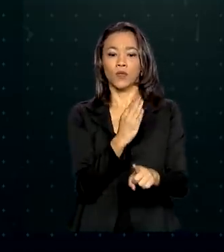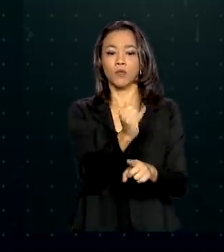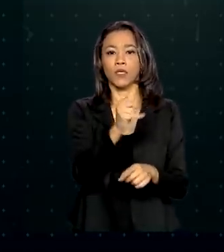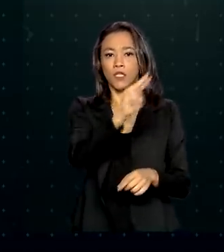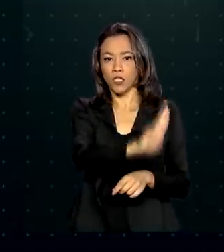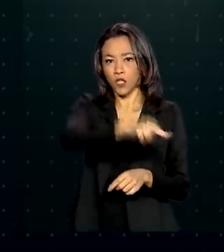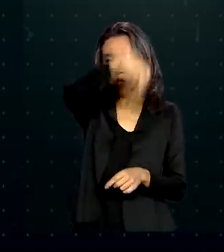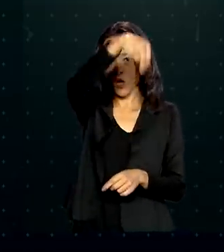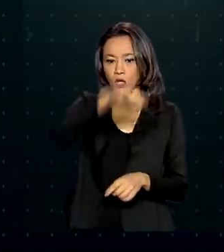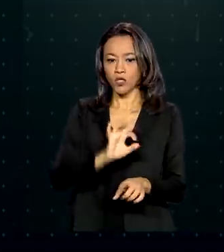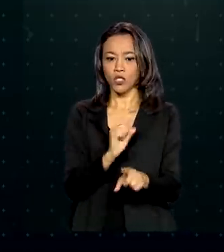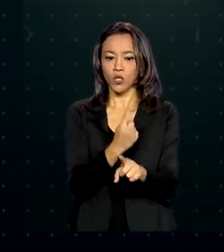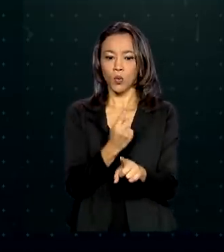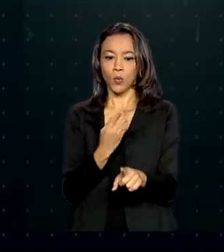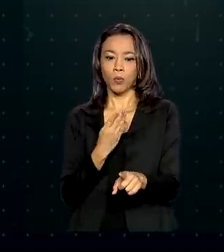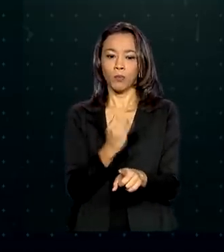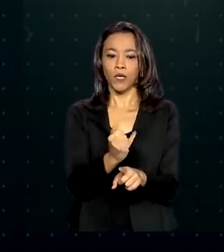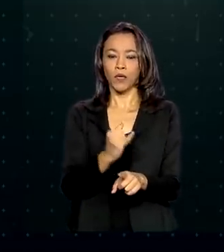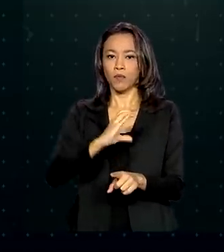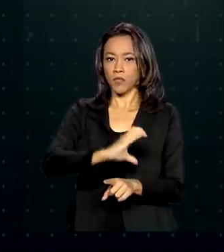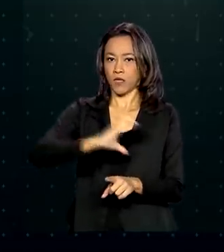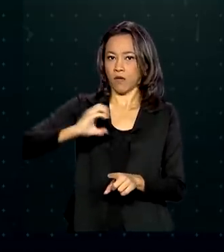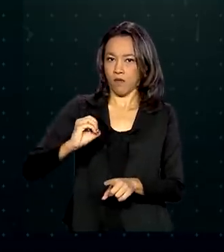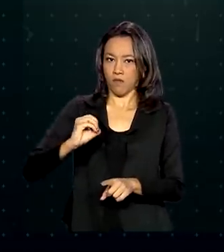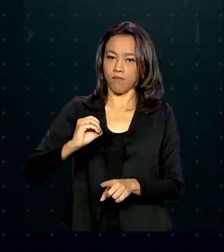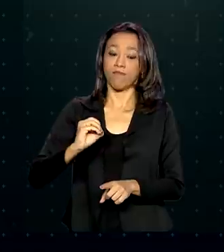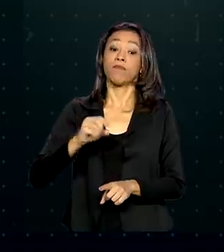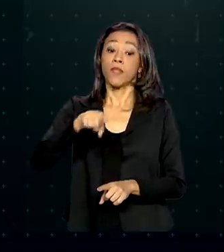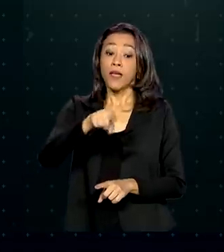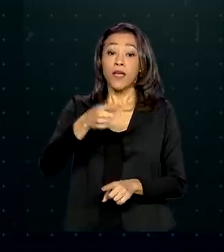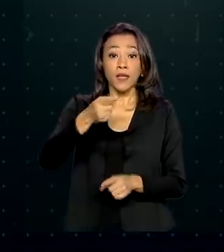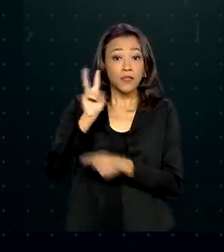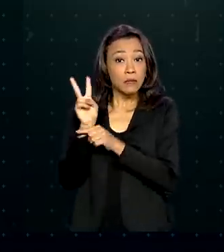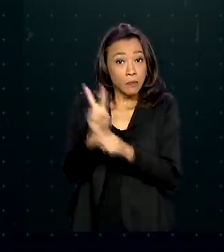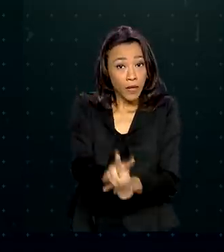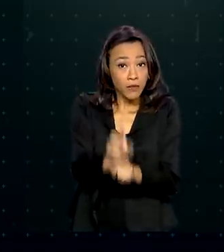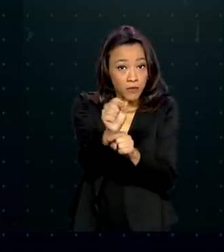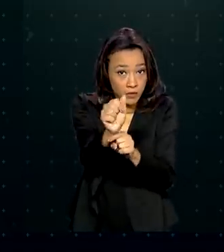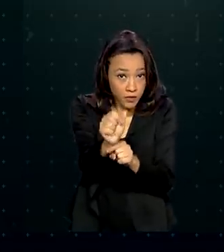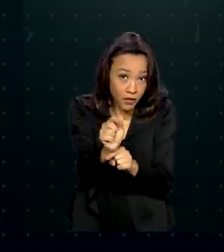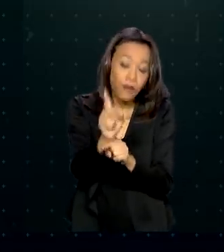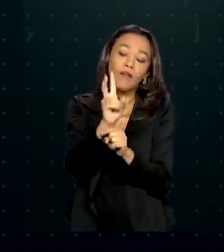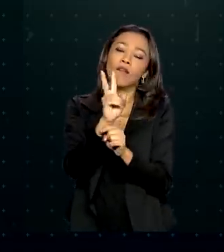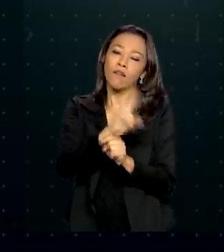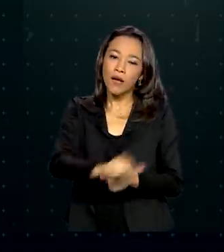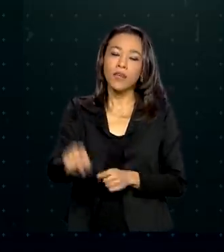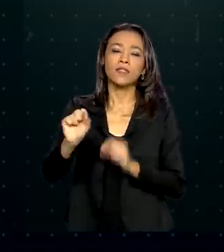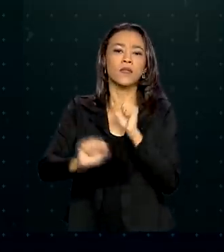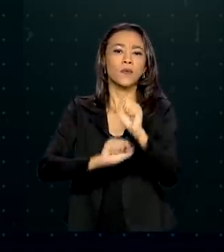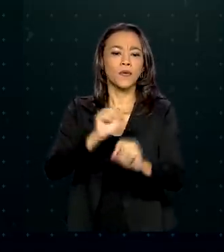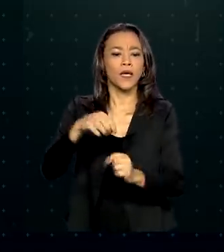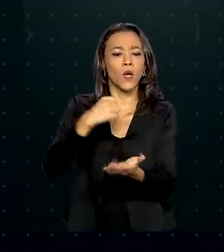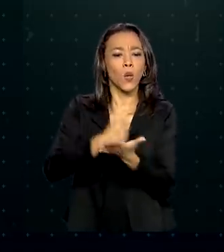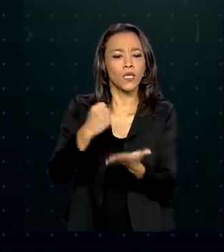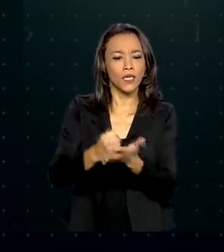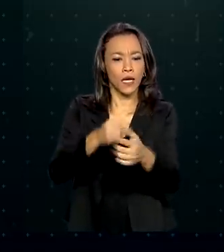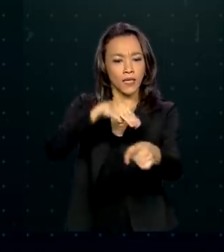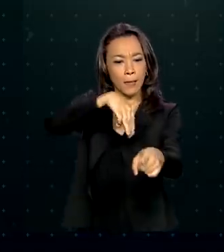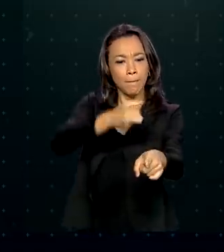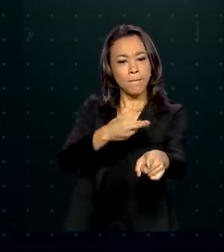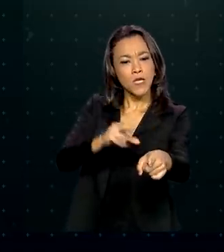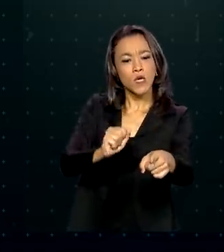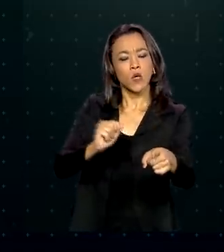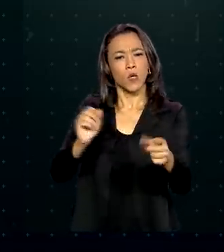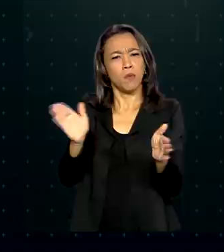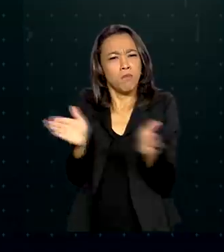Norte e 1 bilhão de reais para o Centro-Oeste. As linhas de crédito vão poder ser contratadas por micro e pequenas empresas,